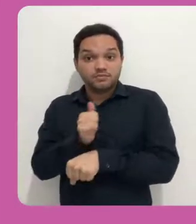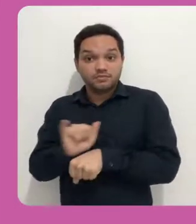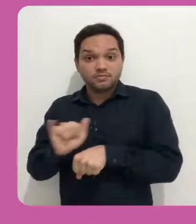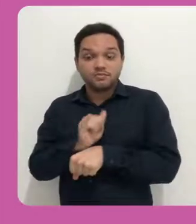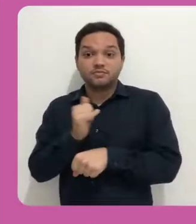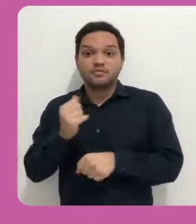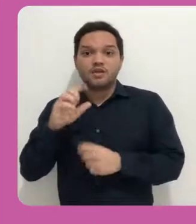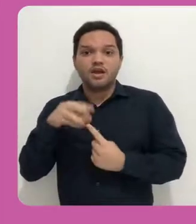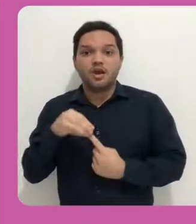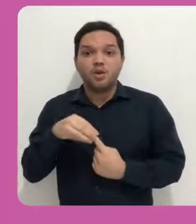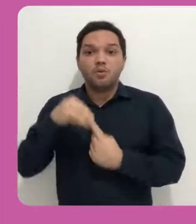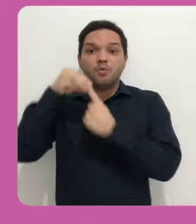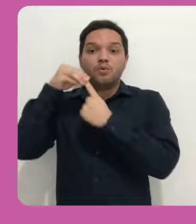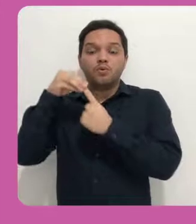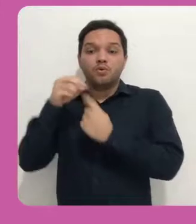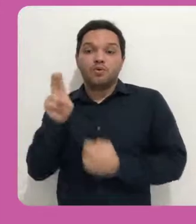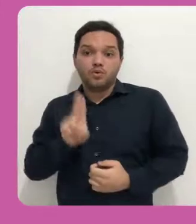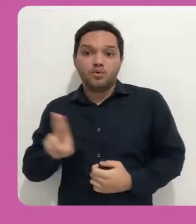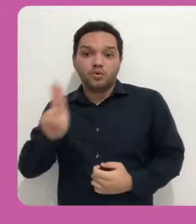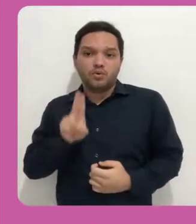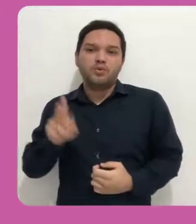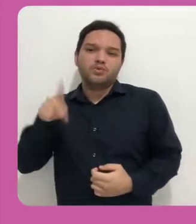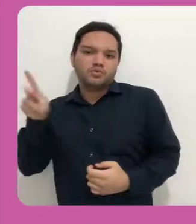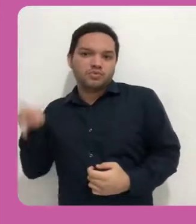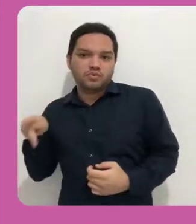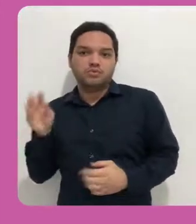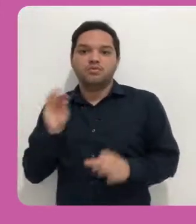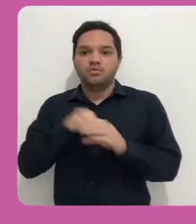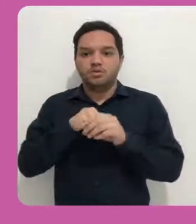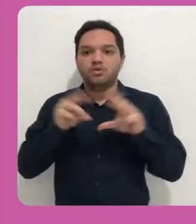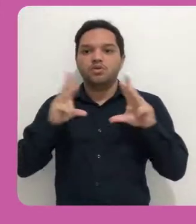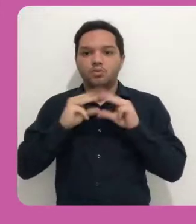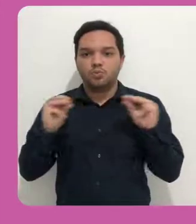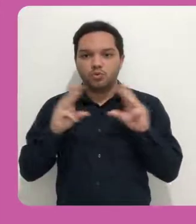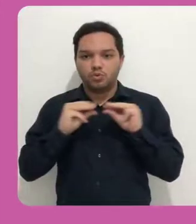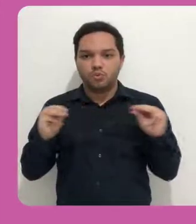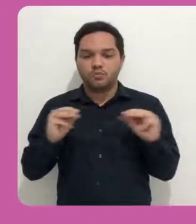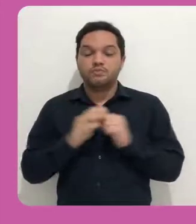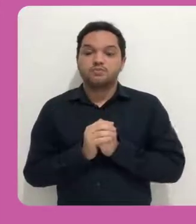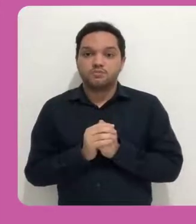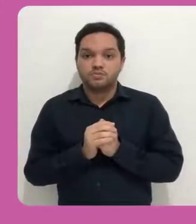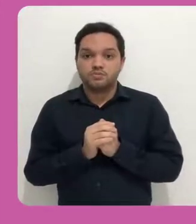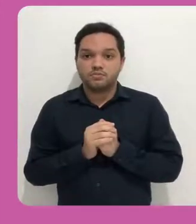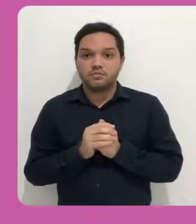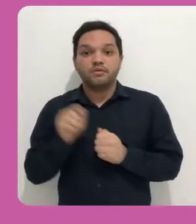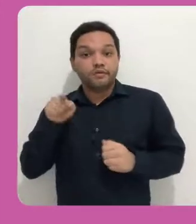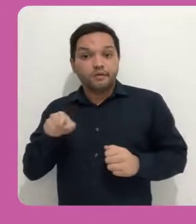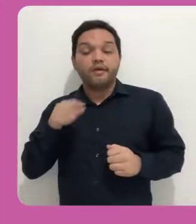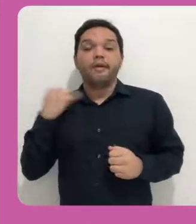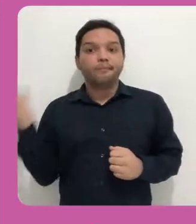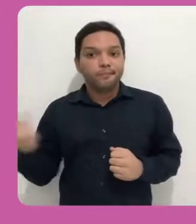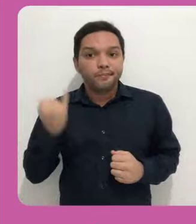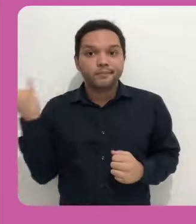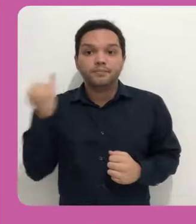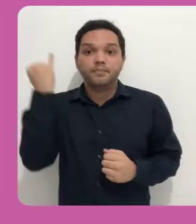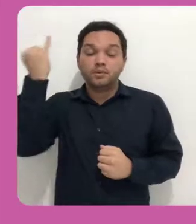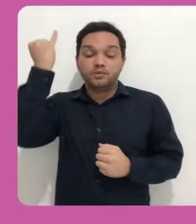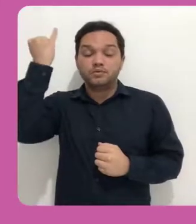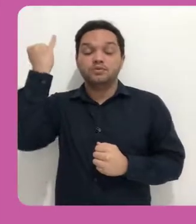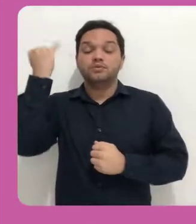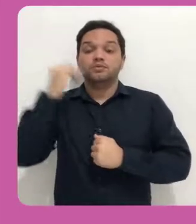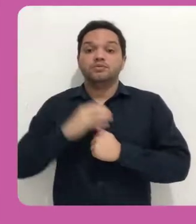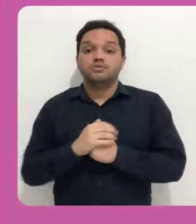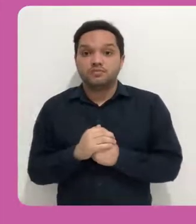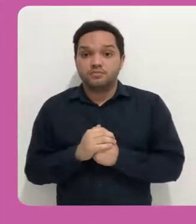importantíssimo para o nosso dia a dia em aula, é preciso que a gente